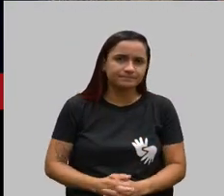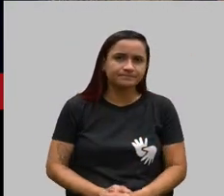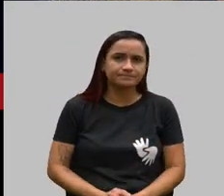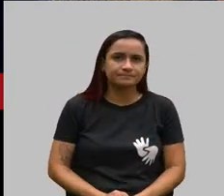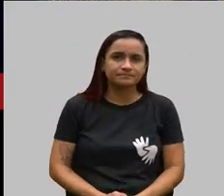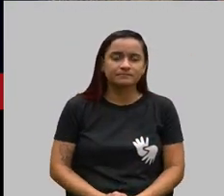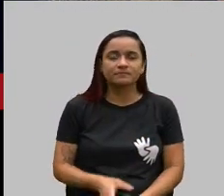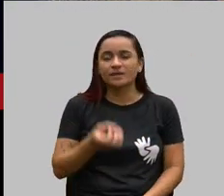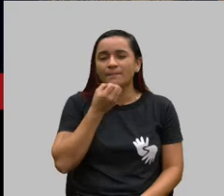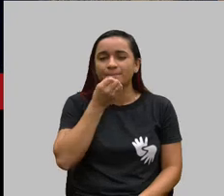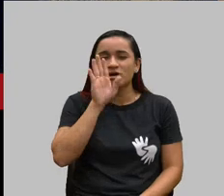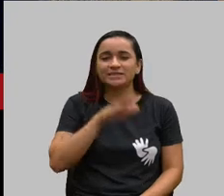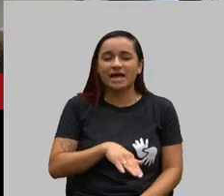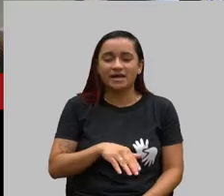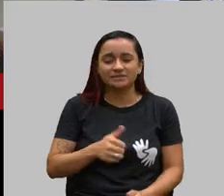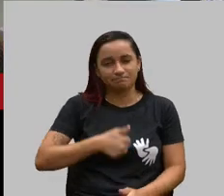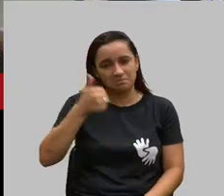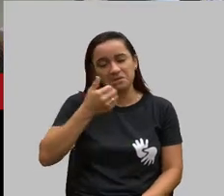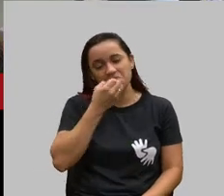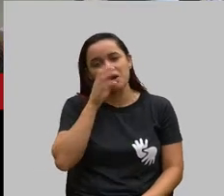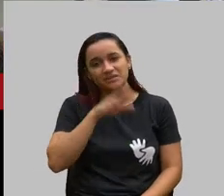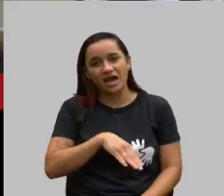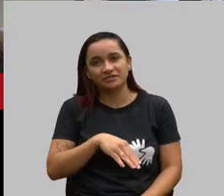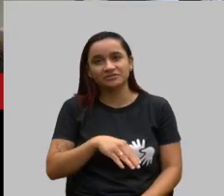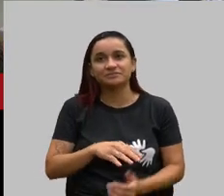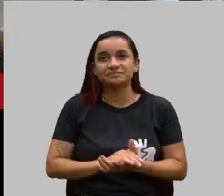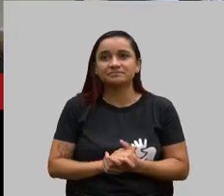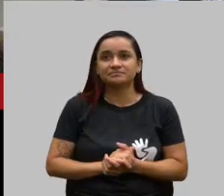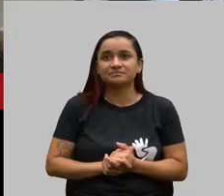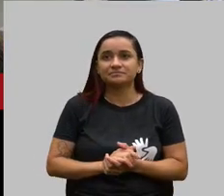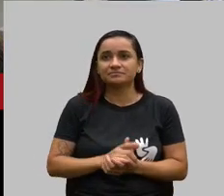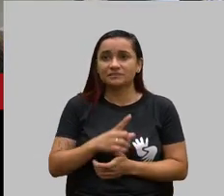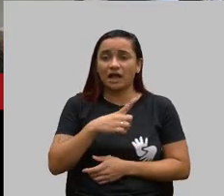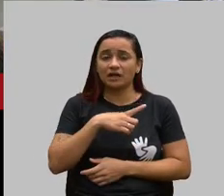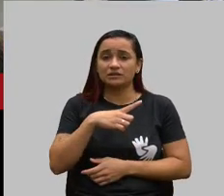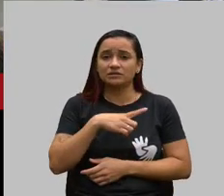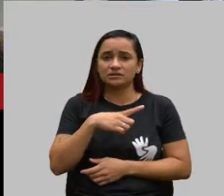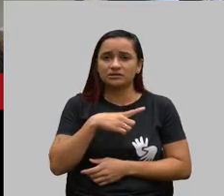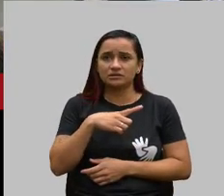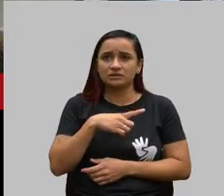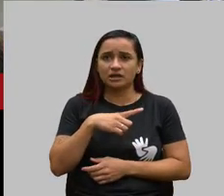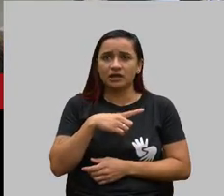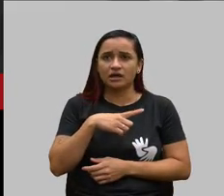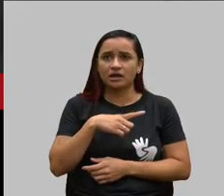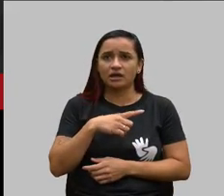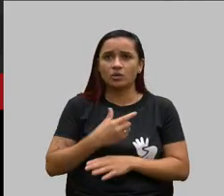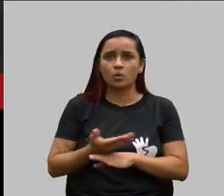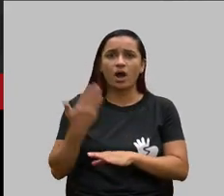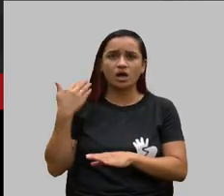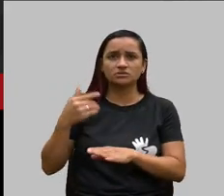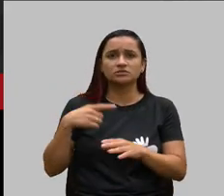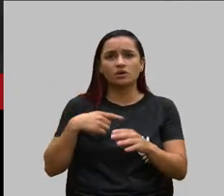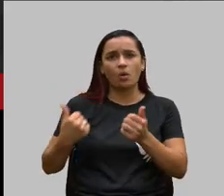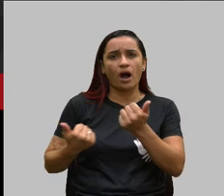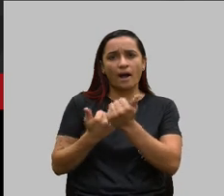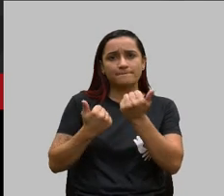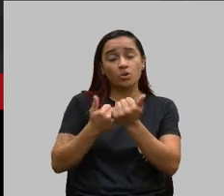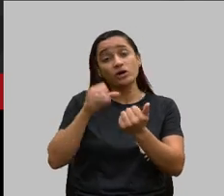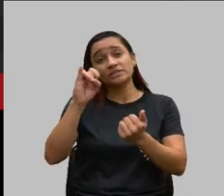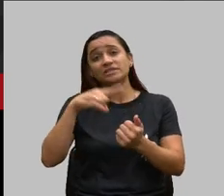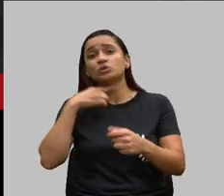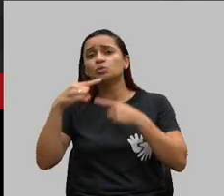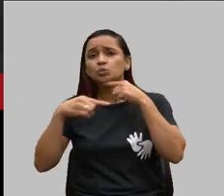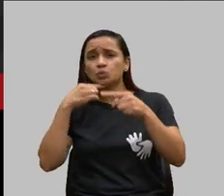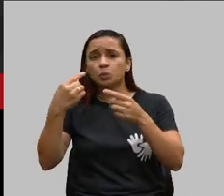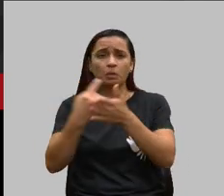Boa tarde, primeiramente. eu não tenho nenhuma apresentação não, eu estou aqui mais na figura de apoio, caso tenha alguma pergunta sobre a fiscalização